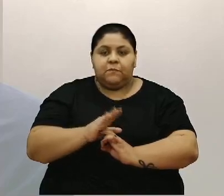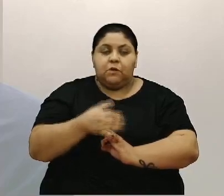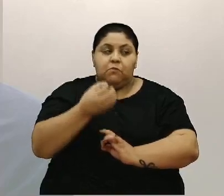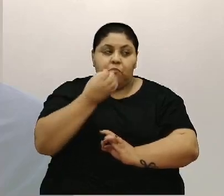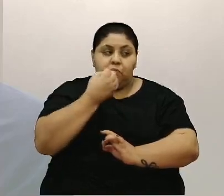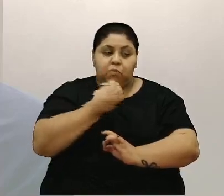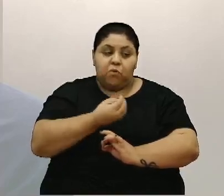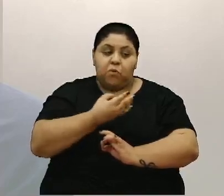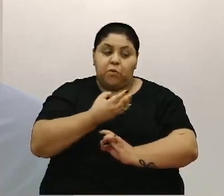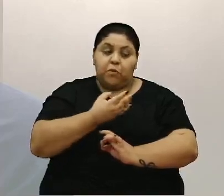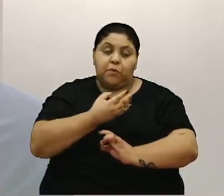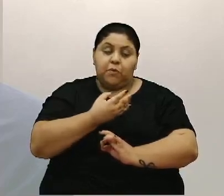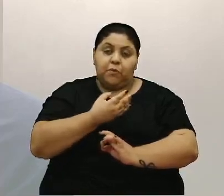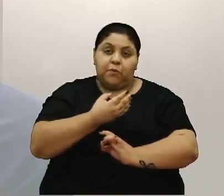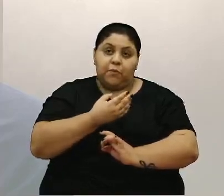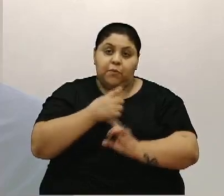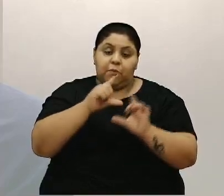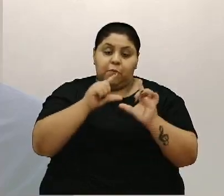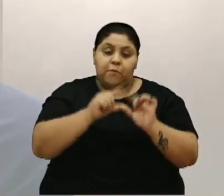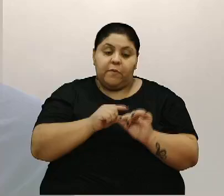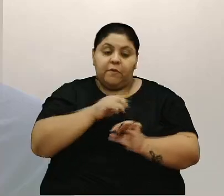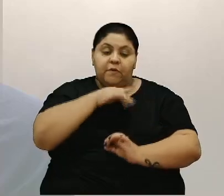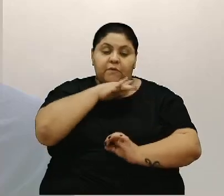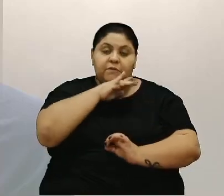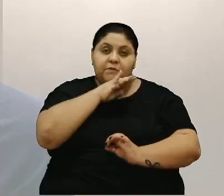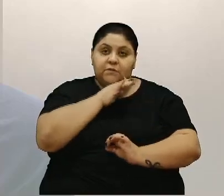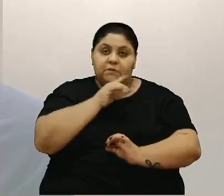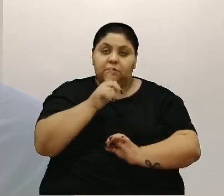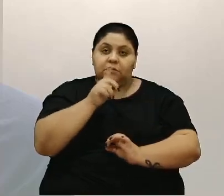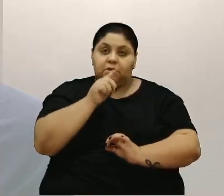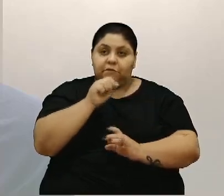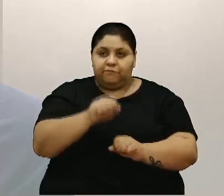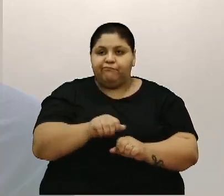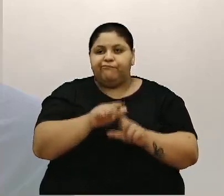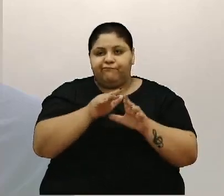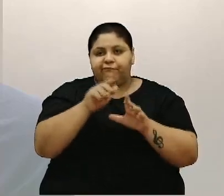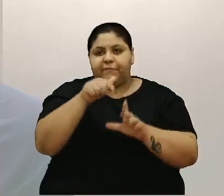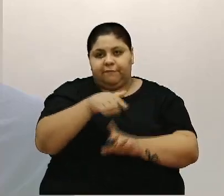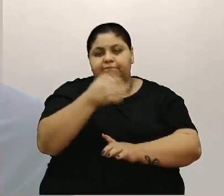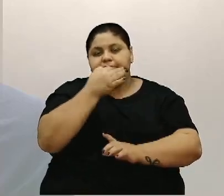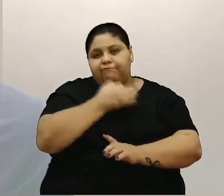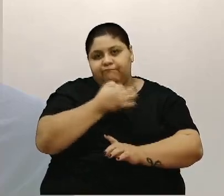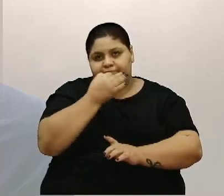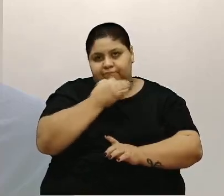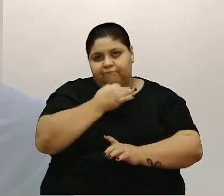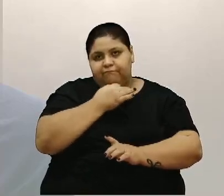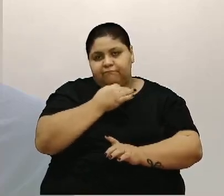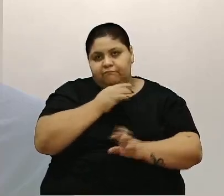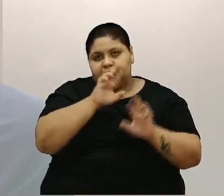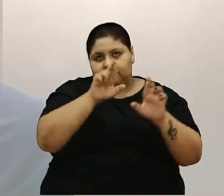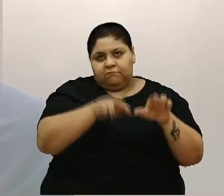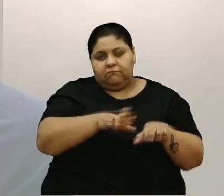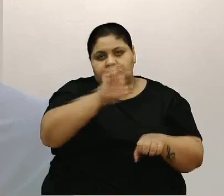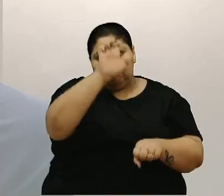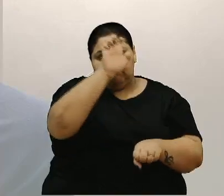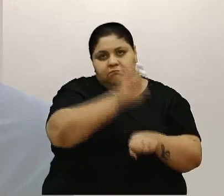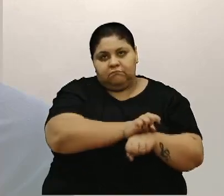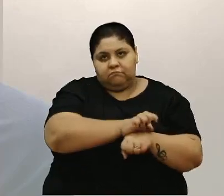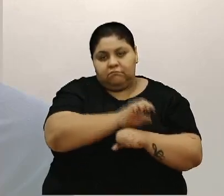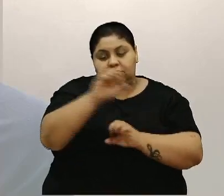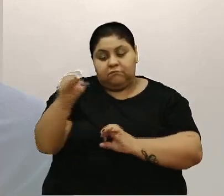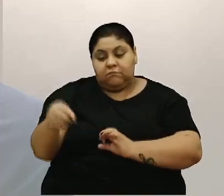ou menos ruins que a Enxante trouxe para nós, da região e para o Estado, foi a